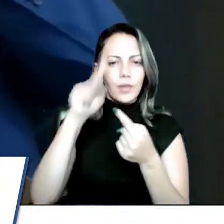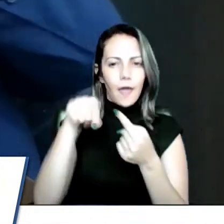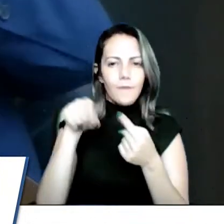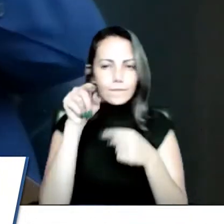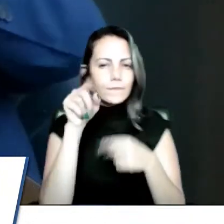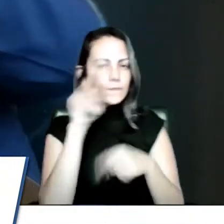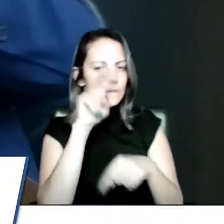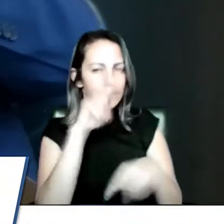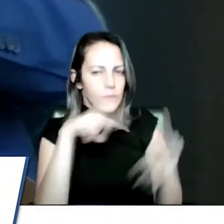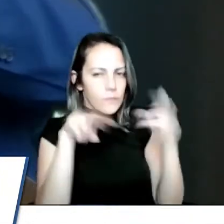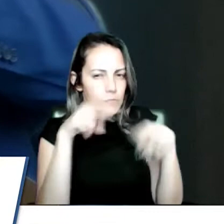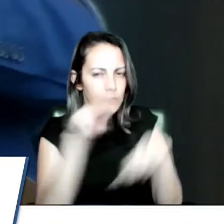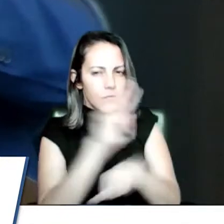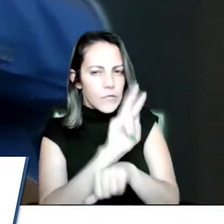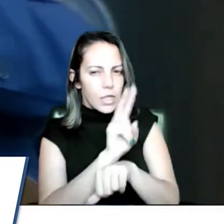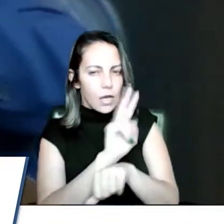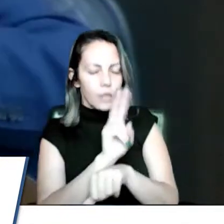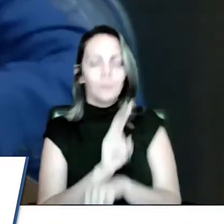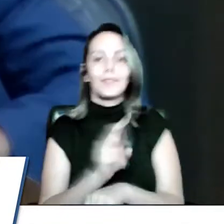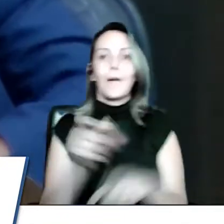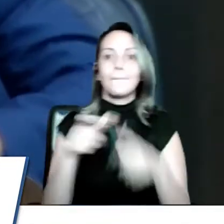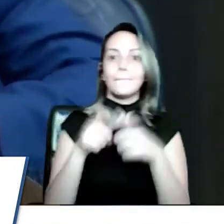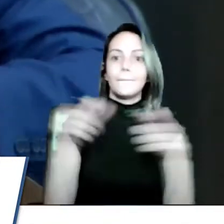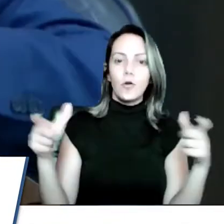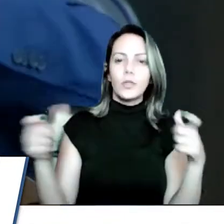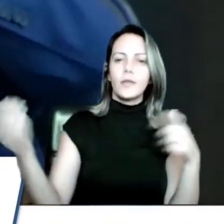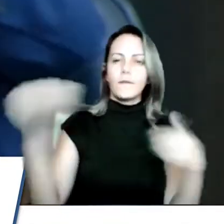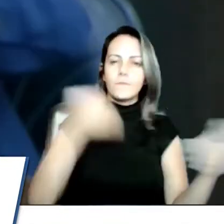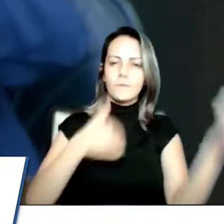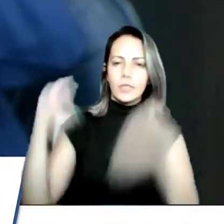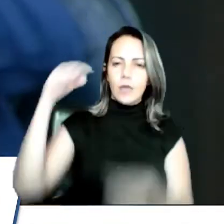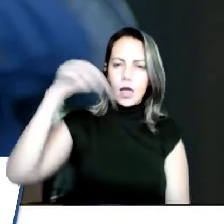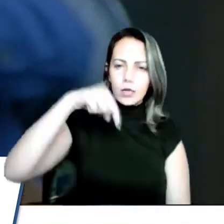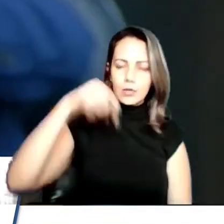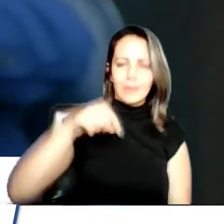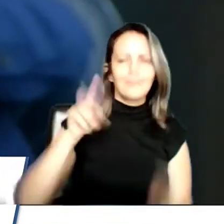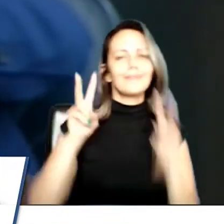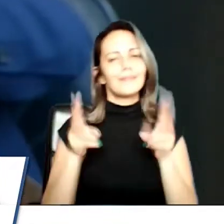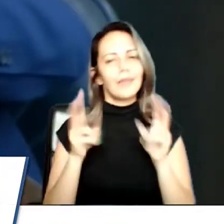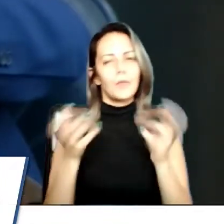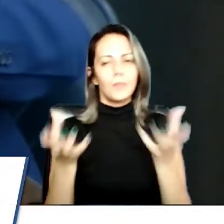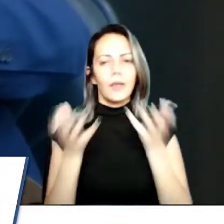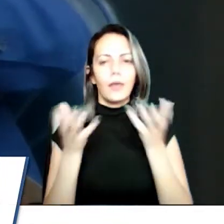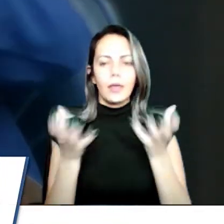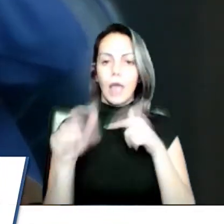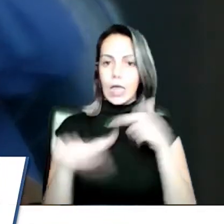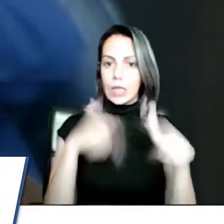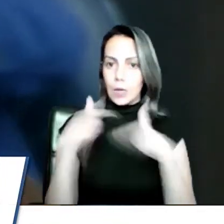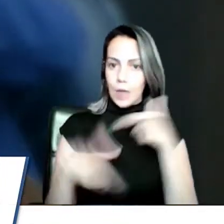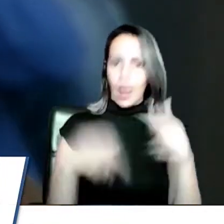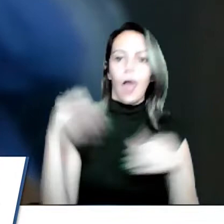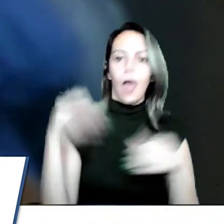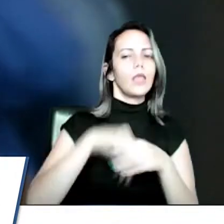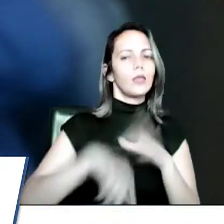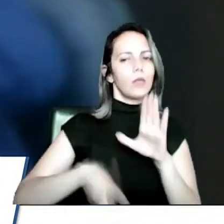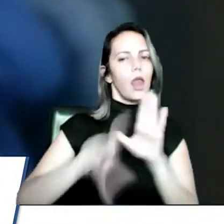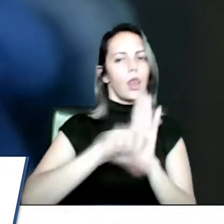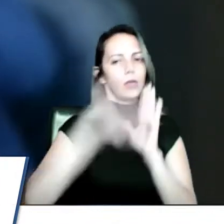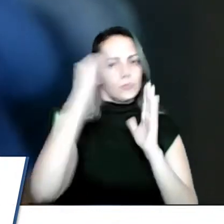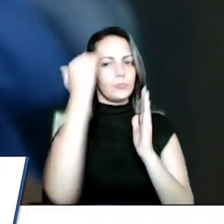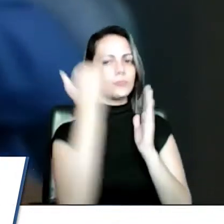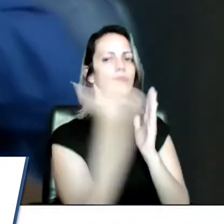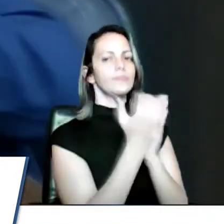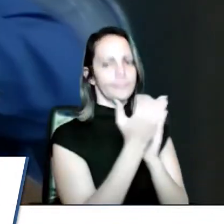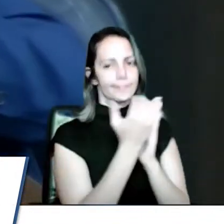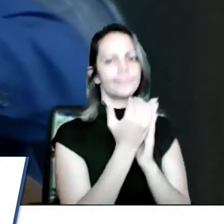sempre queria, sempre queria trabalhar dentro da legalidade e trabalhar dentro conforme